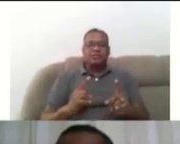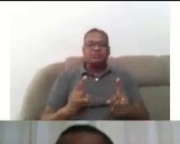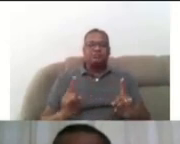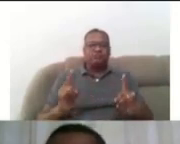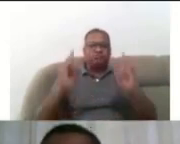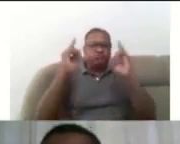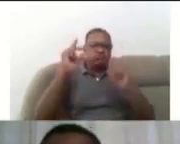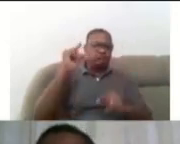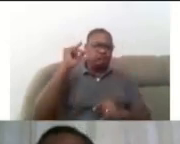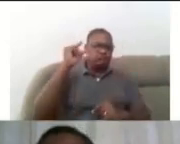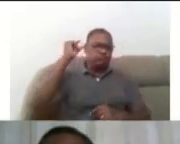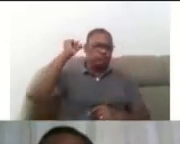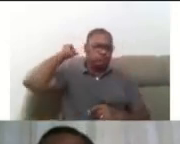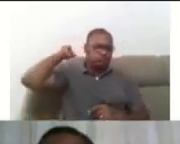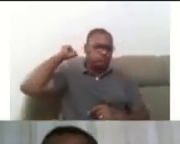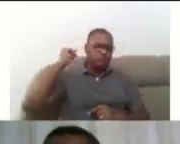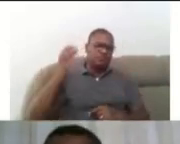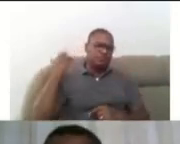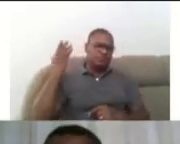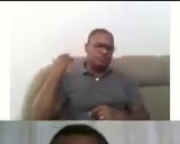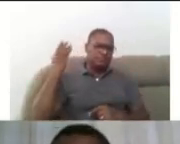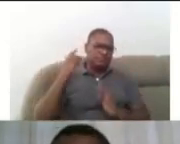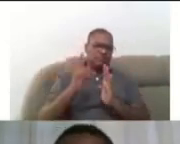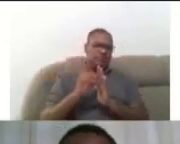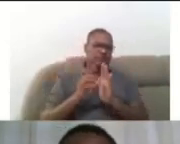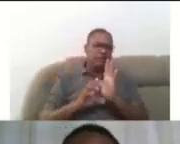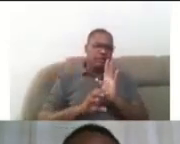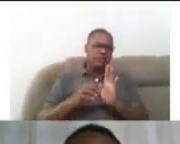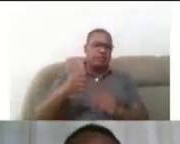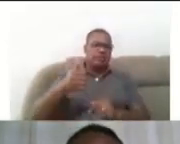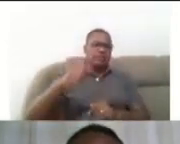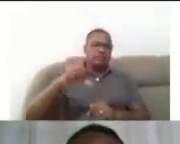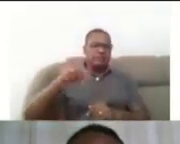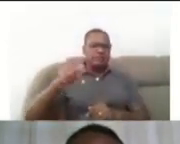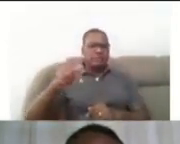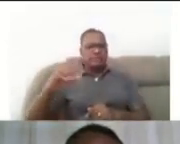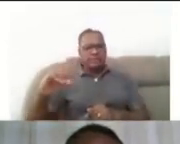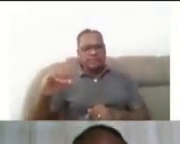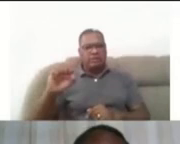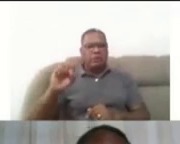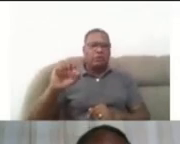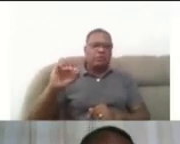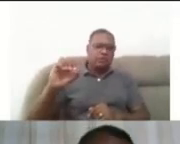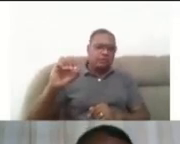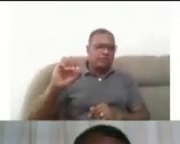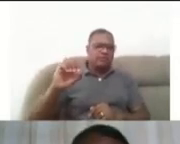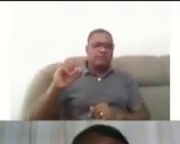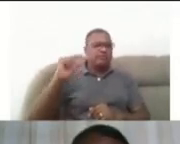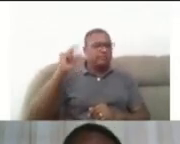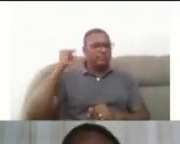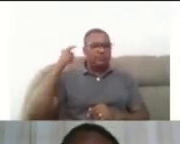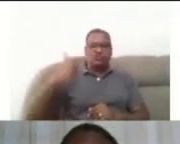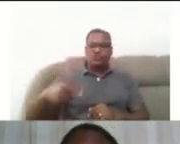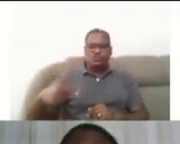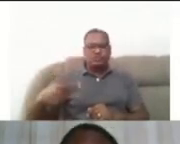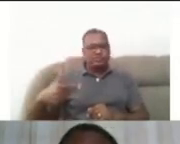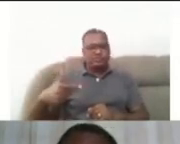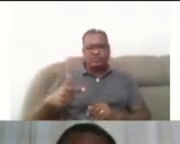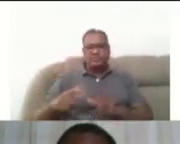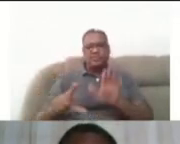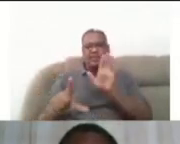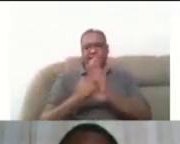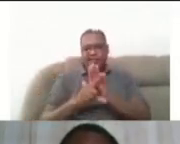UFBA tem prédios da década de 70, década de 80, quando não havia as exigências